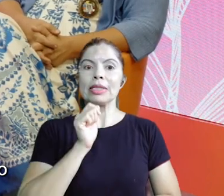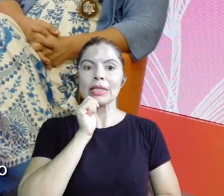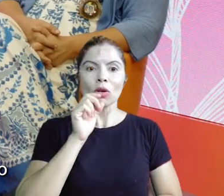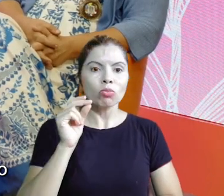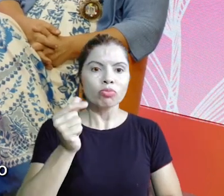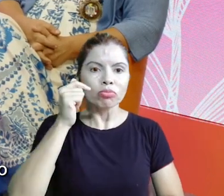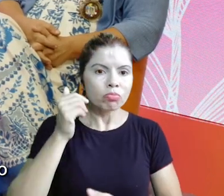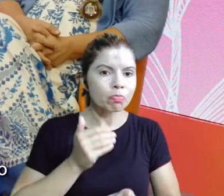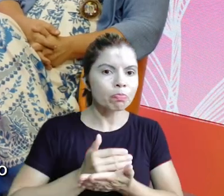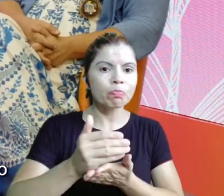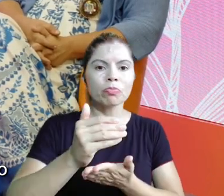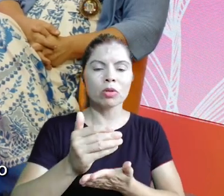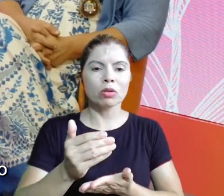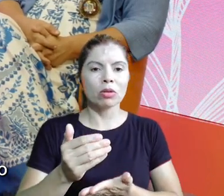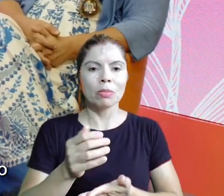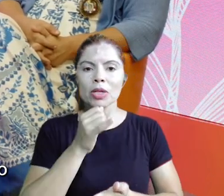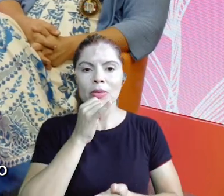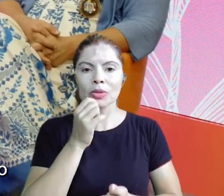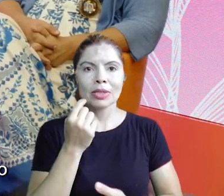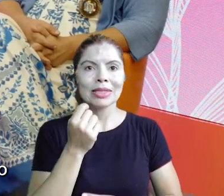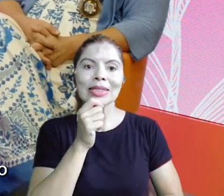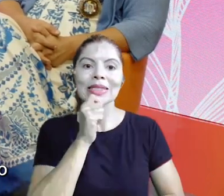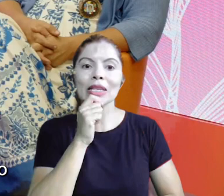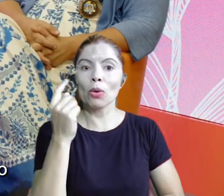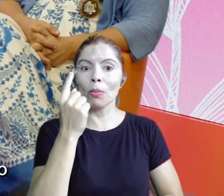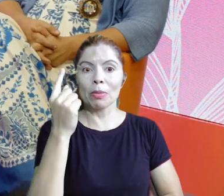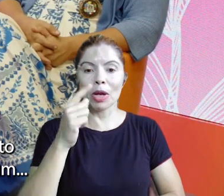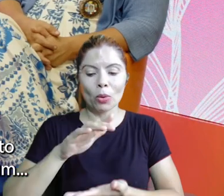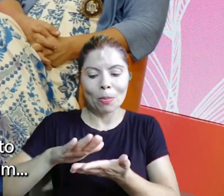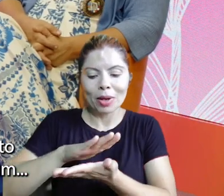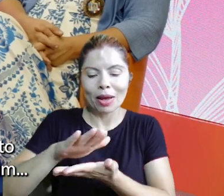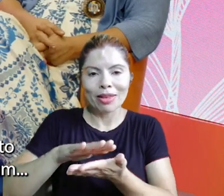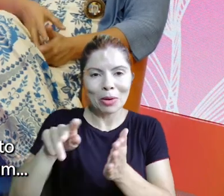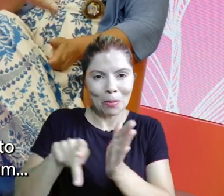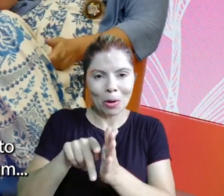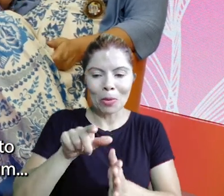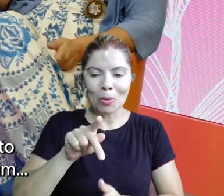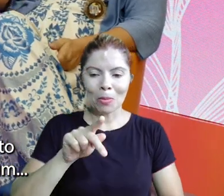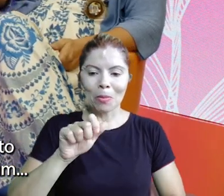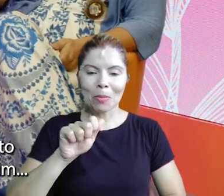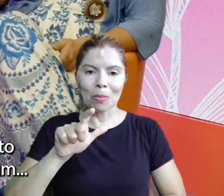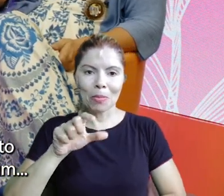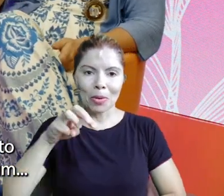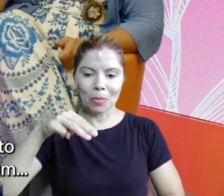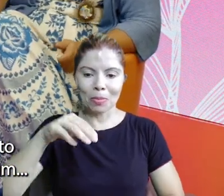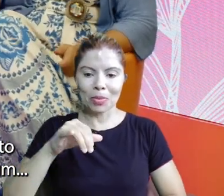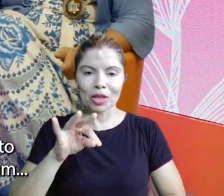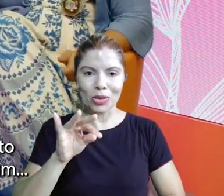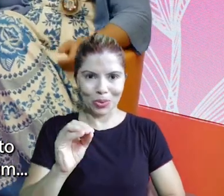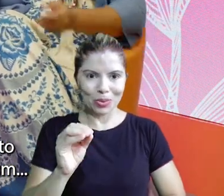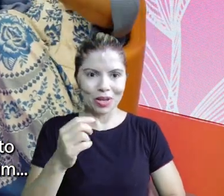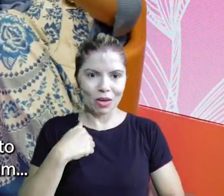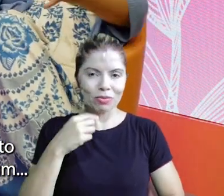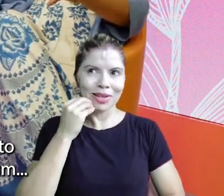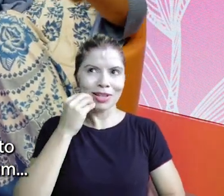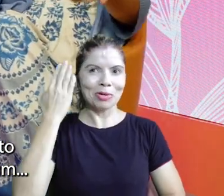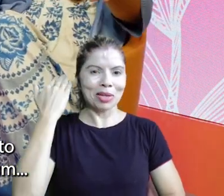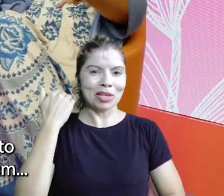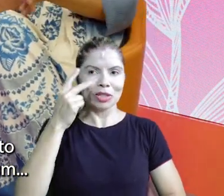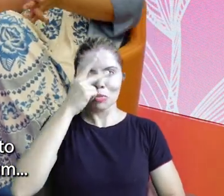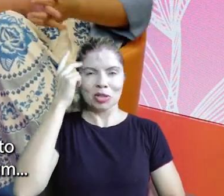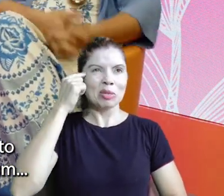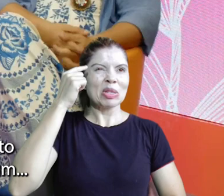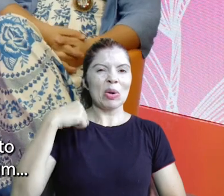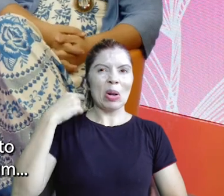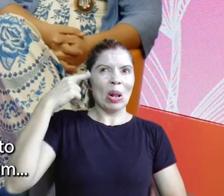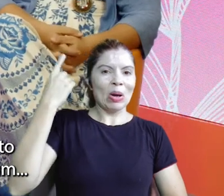o start inicial, sem o primeiro brigadeiro de palmito dado para uma pessoa doida que tanto quanto eu experimentou